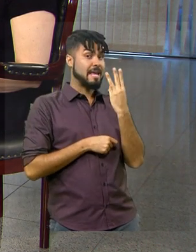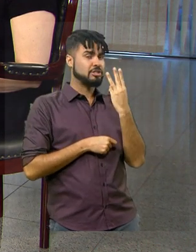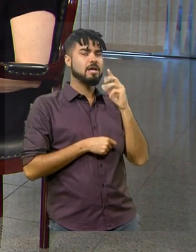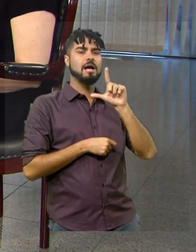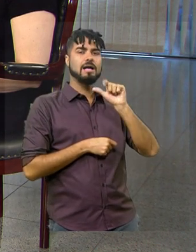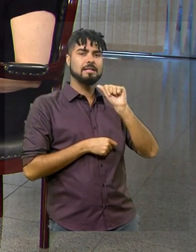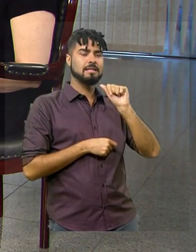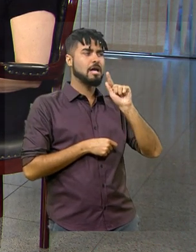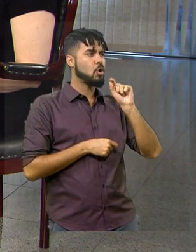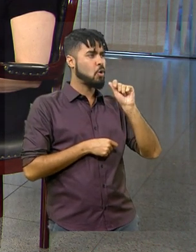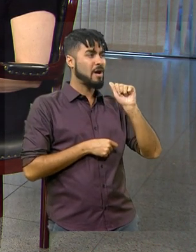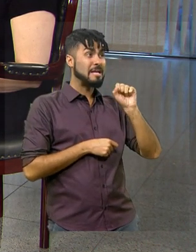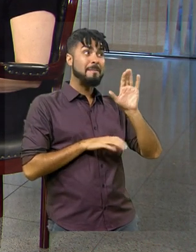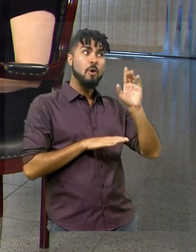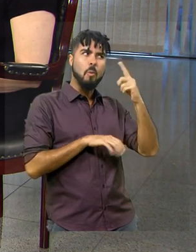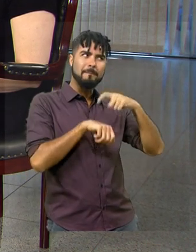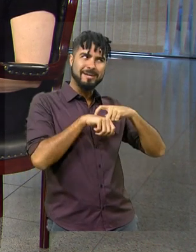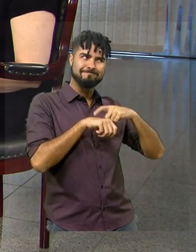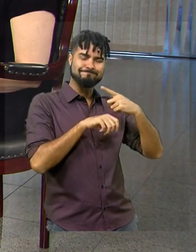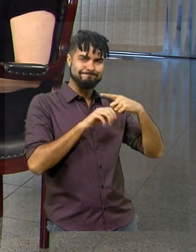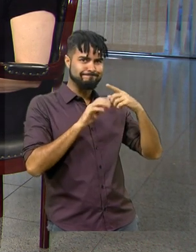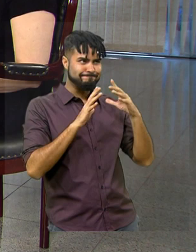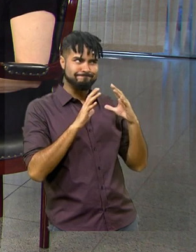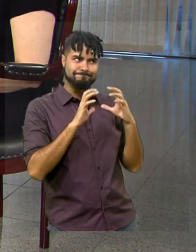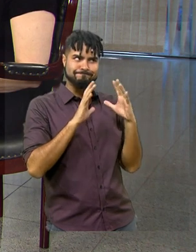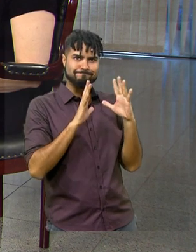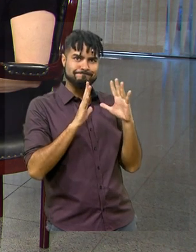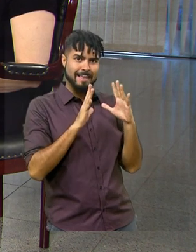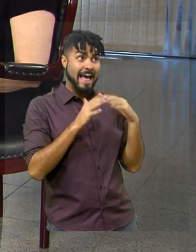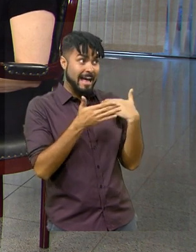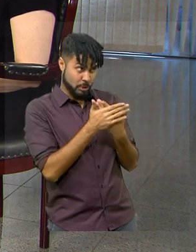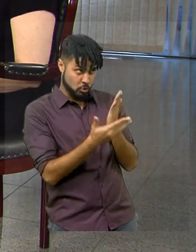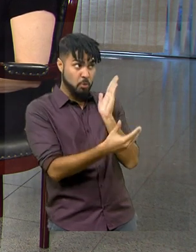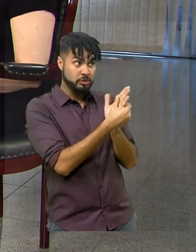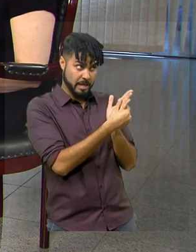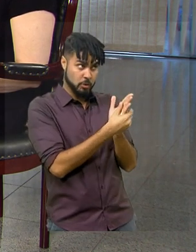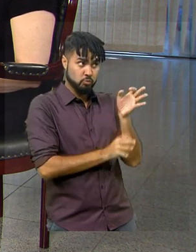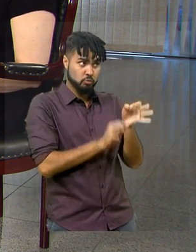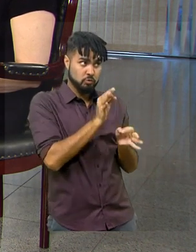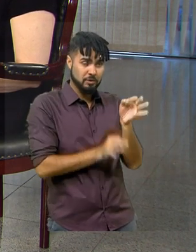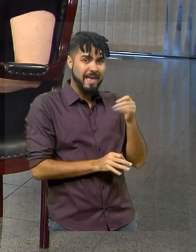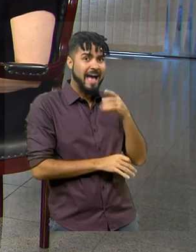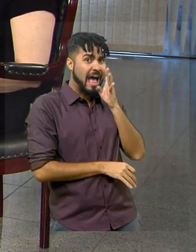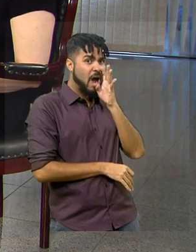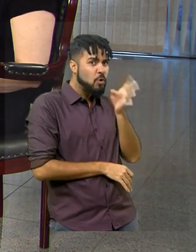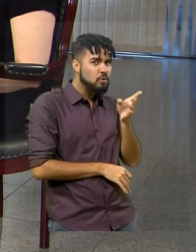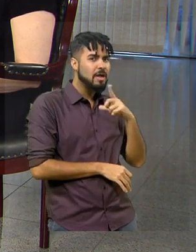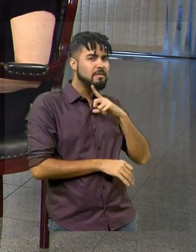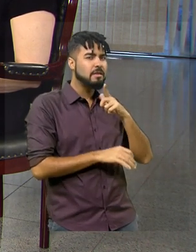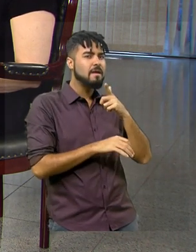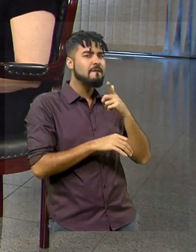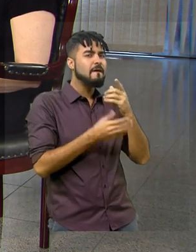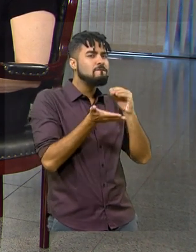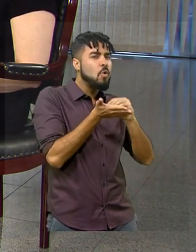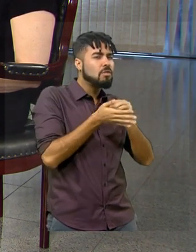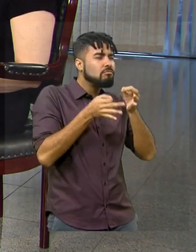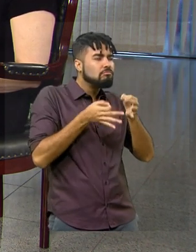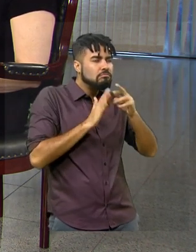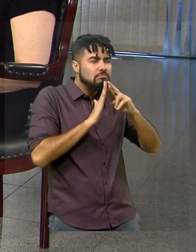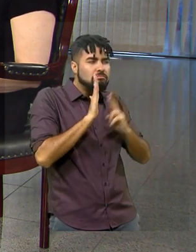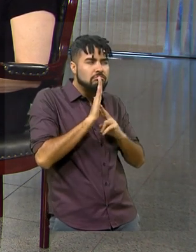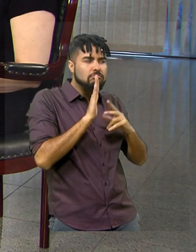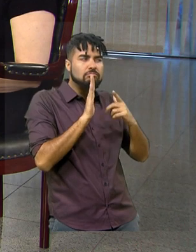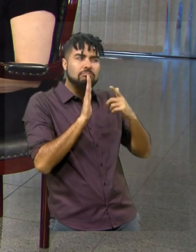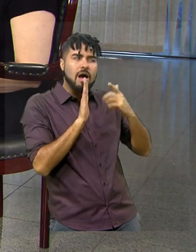incômodo da sua trajetória, que é um processo que ainda está correndo, que é uma acusação de irregularidade na época que a senhora era